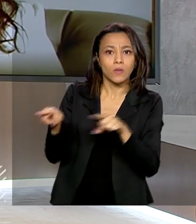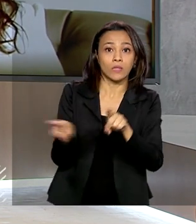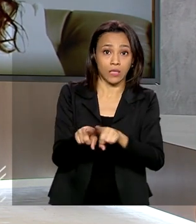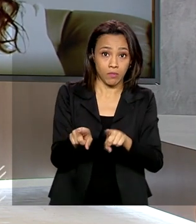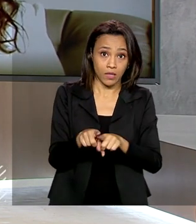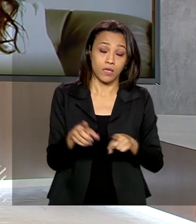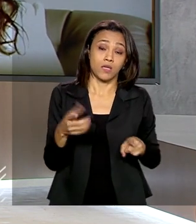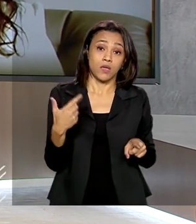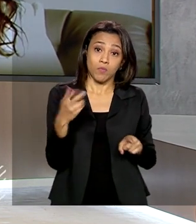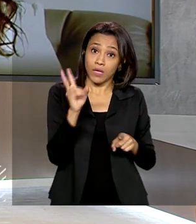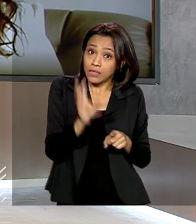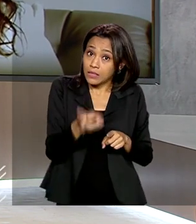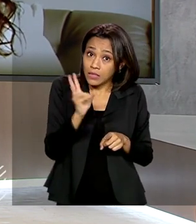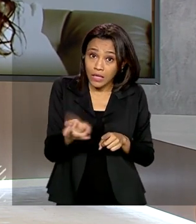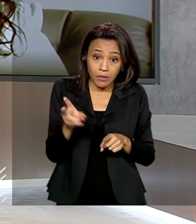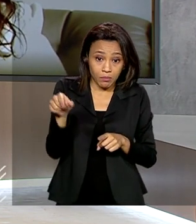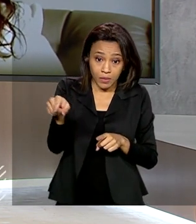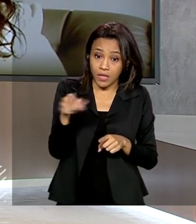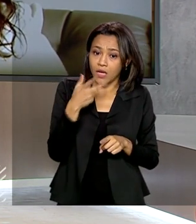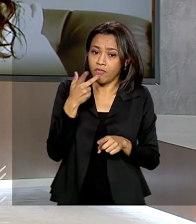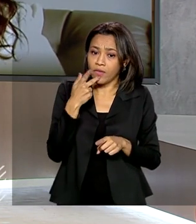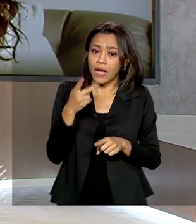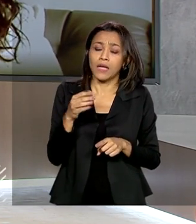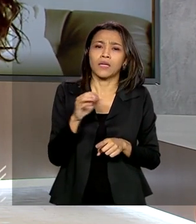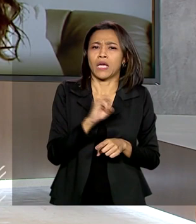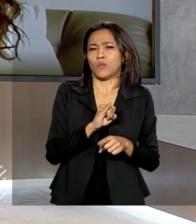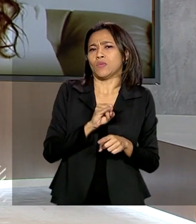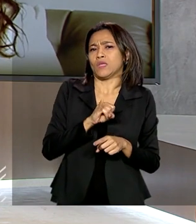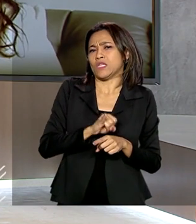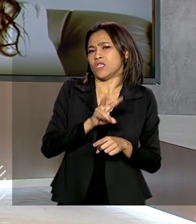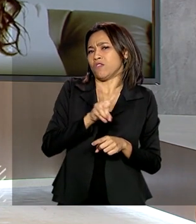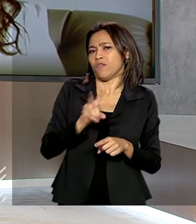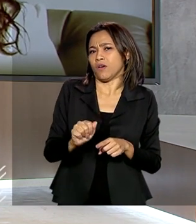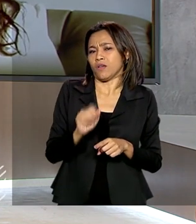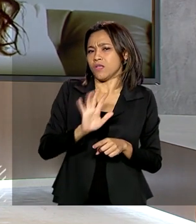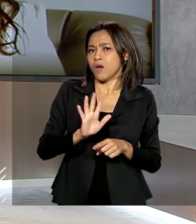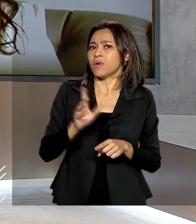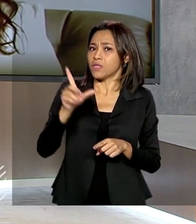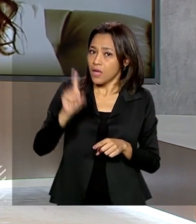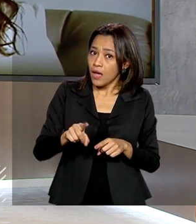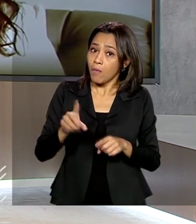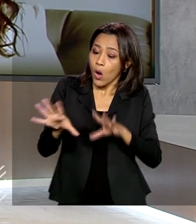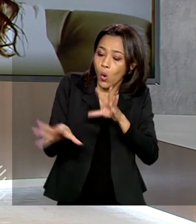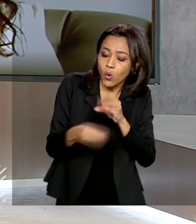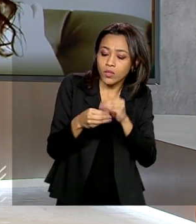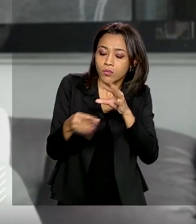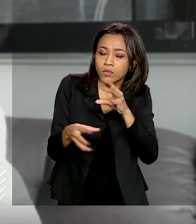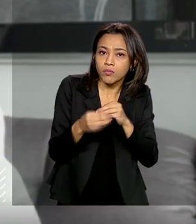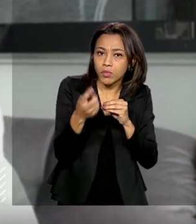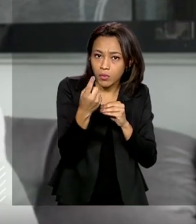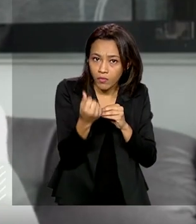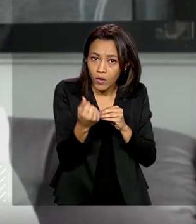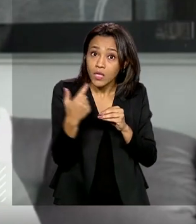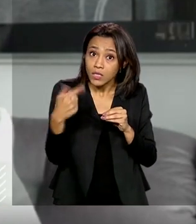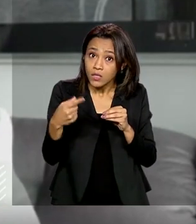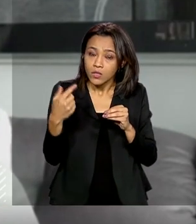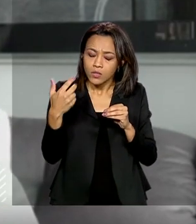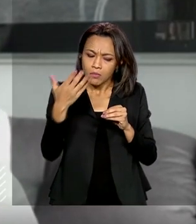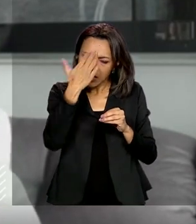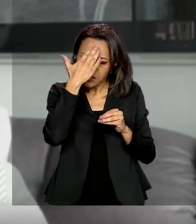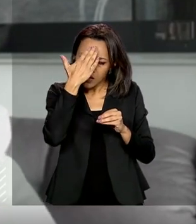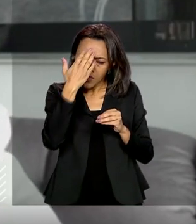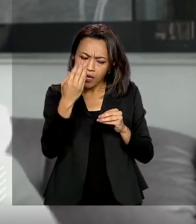o Afif está sempre pontuando, que seria um IVA, mas no caso é uma contribuição, sempre sobre o valor agregado, então muda a nossa forma de